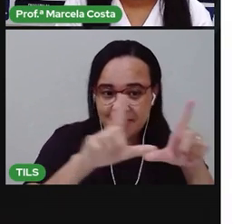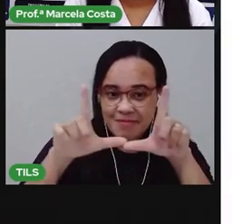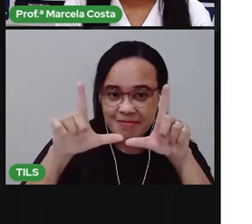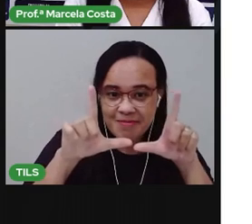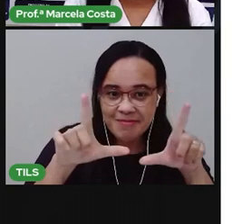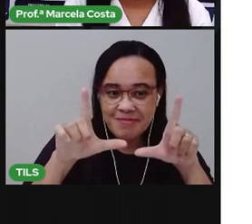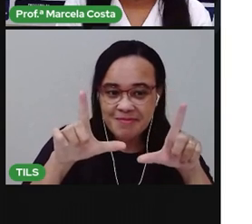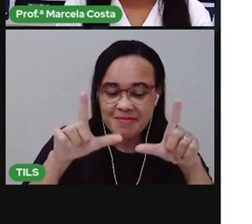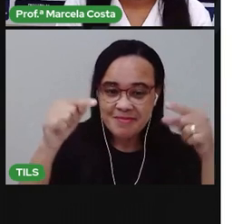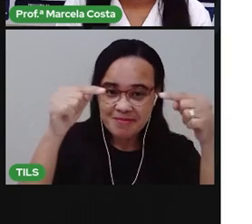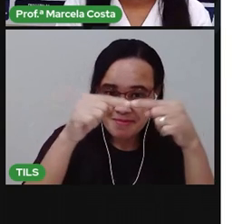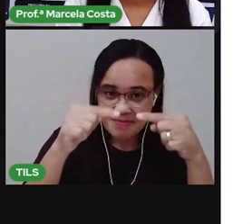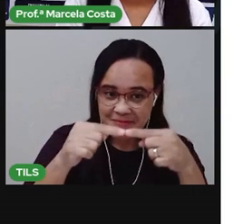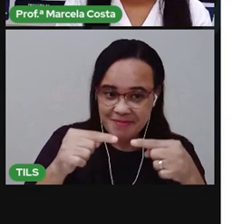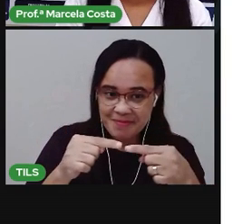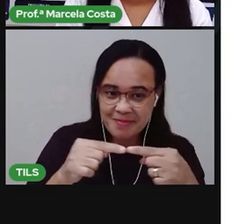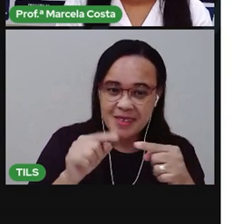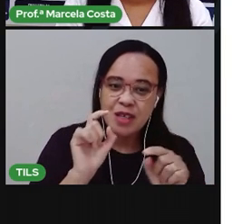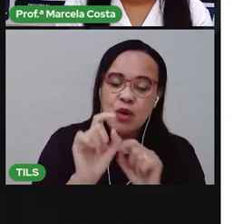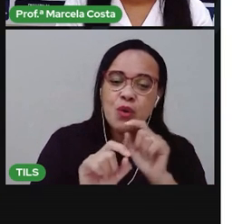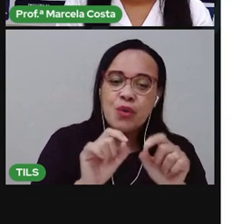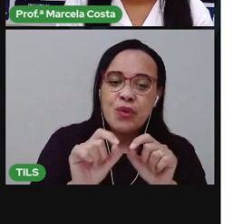ação, tá?